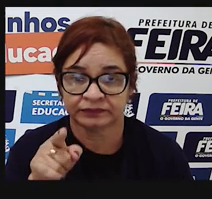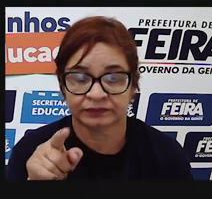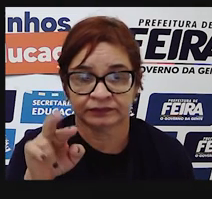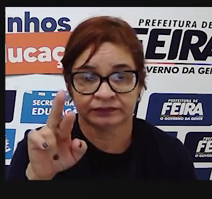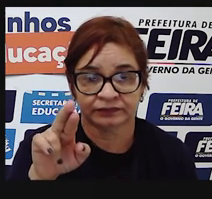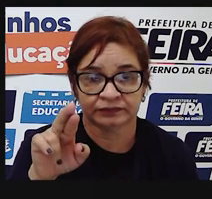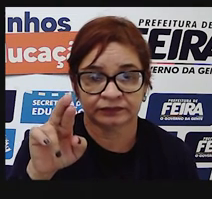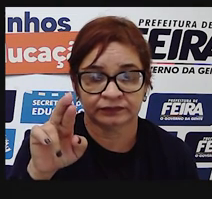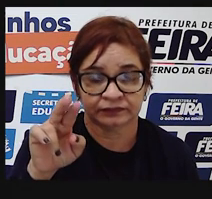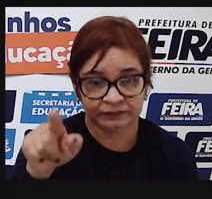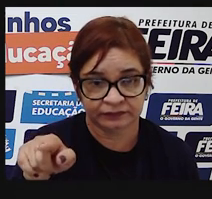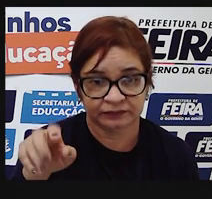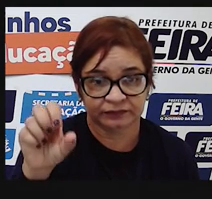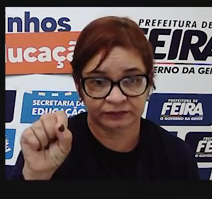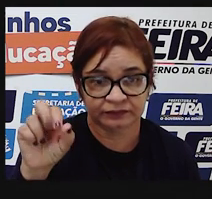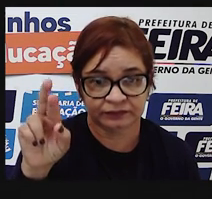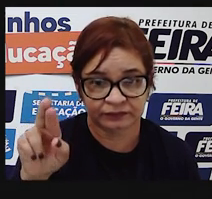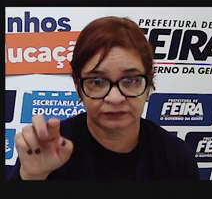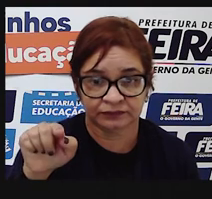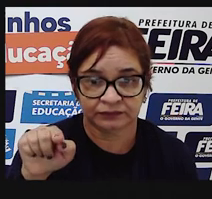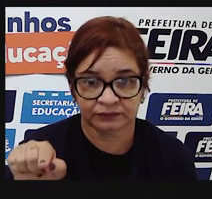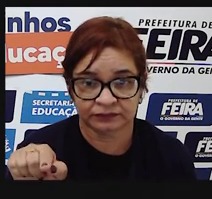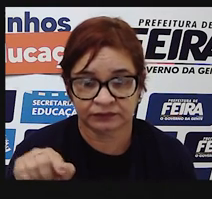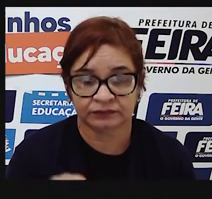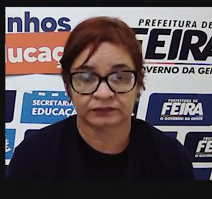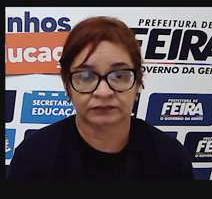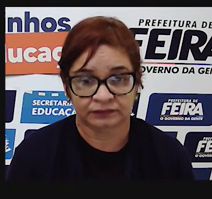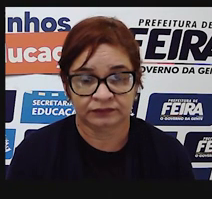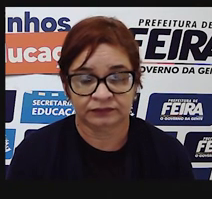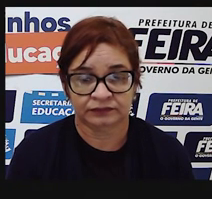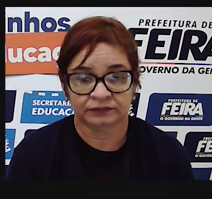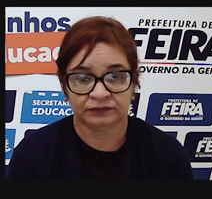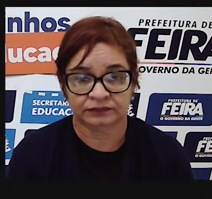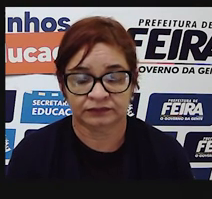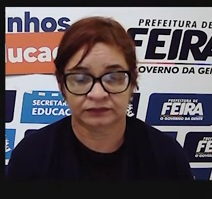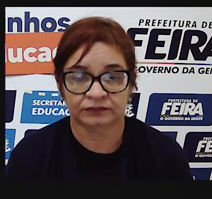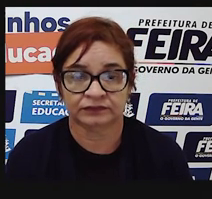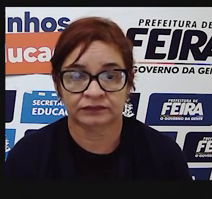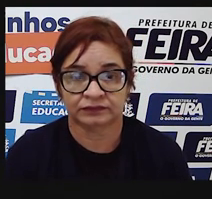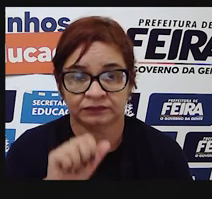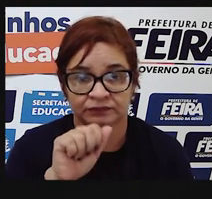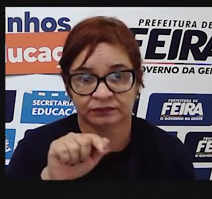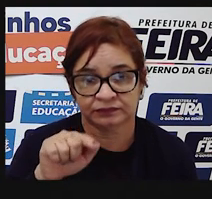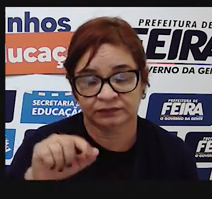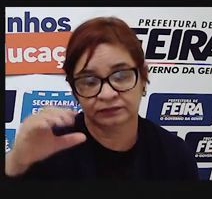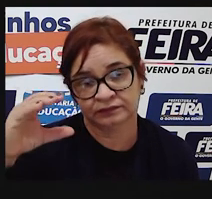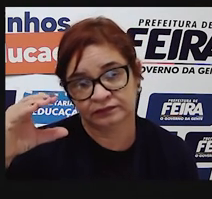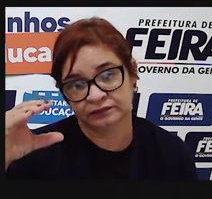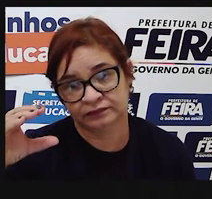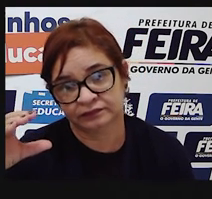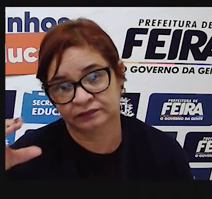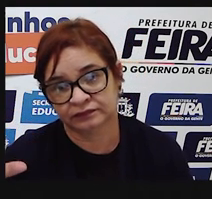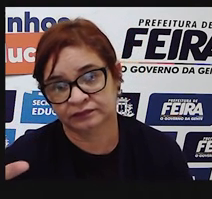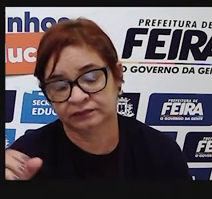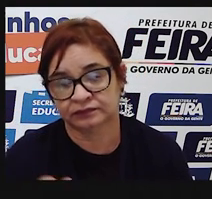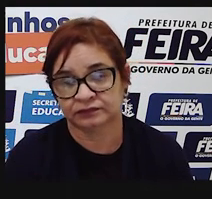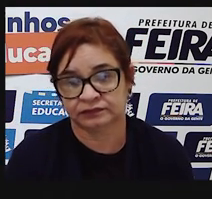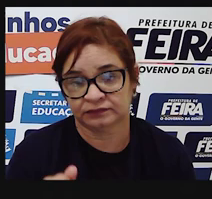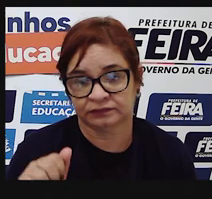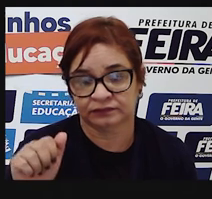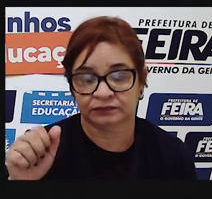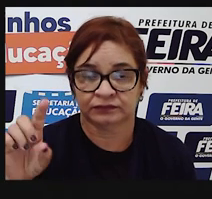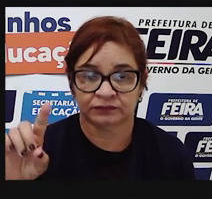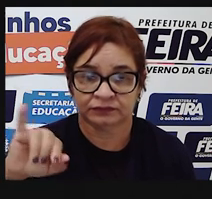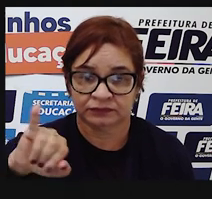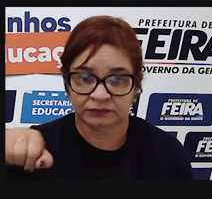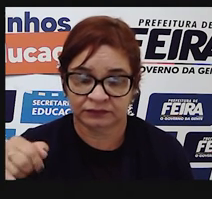Senhor, observe aí que sempre vai ter um ponto. Antes de Cristo, AC. Adjetivo, adjunto ou outra palavra que